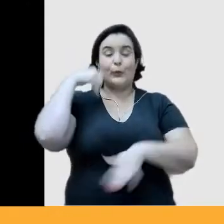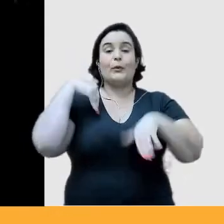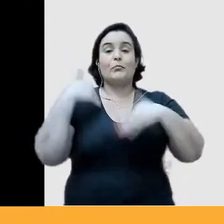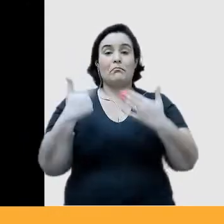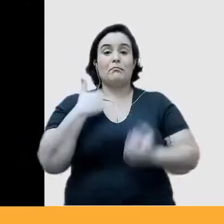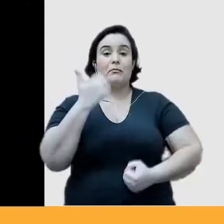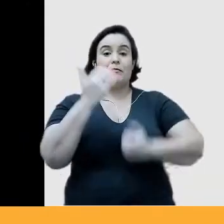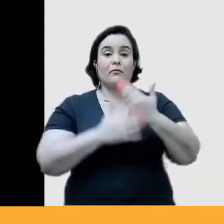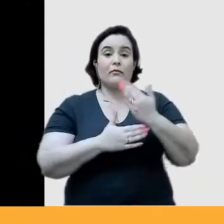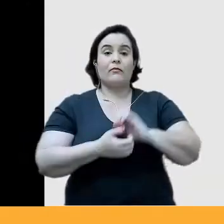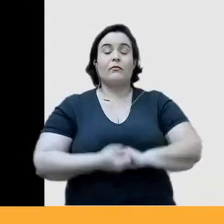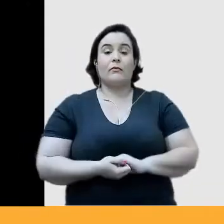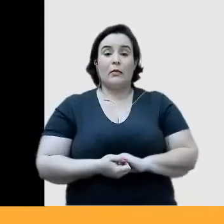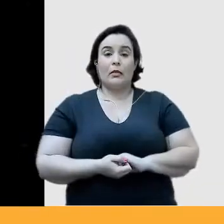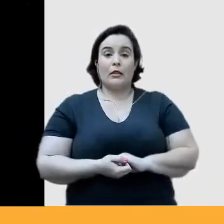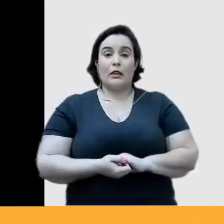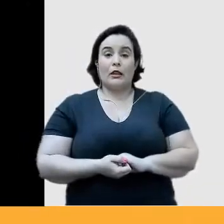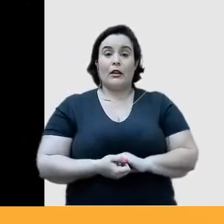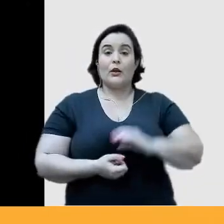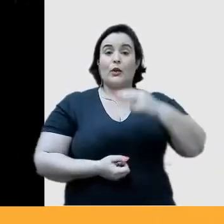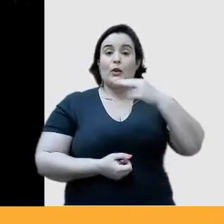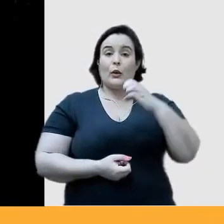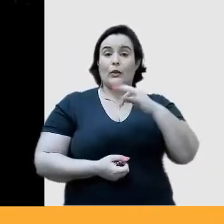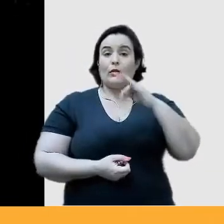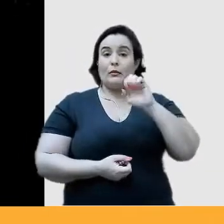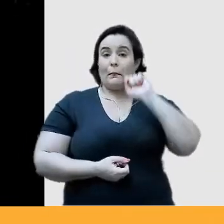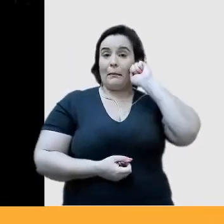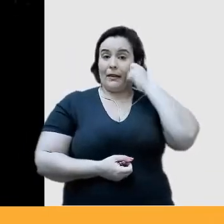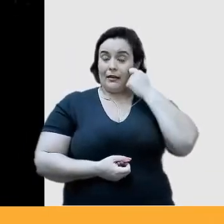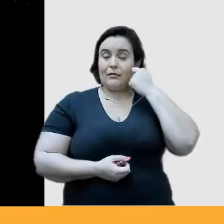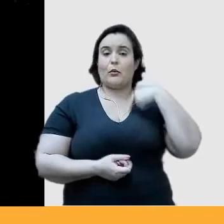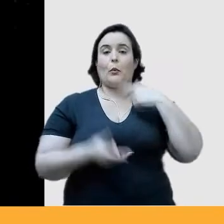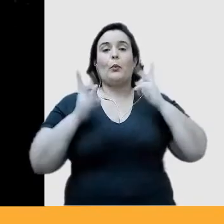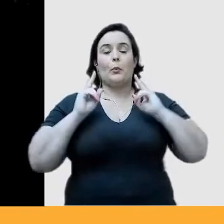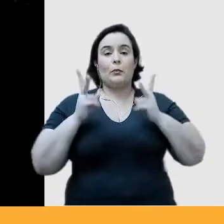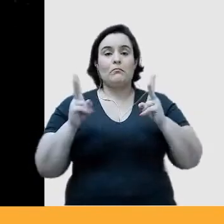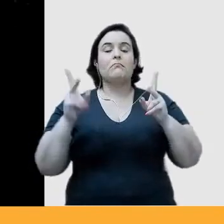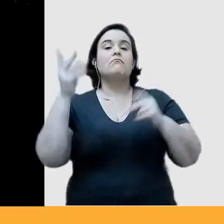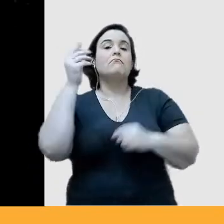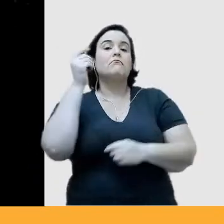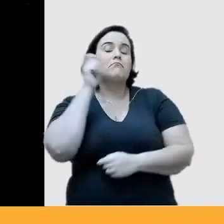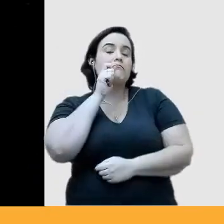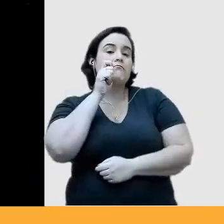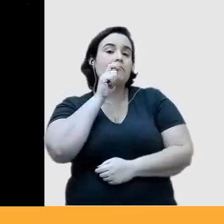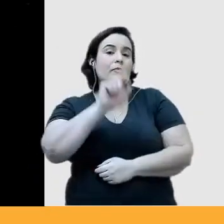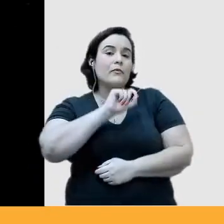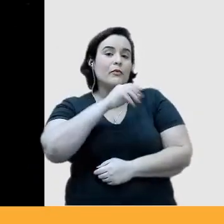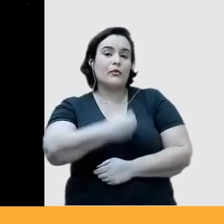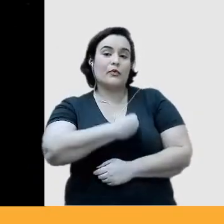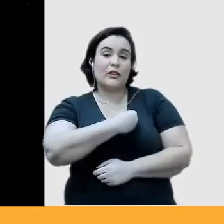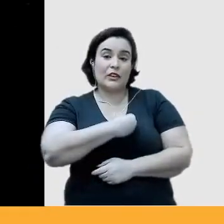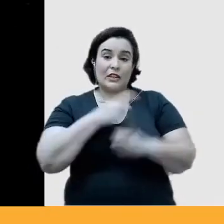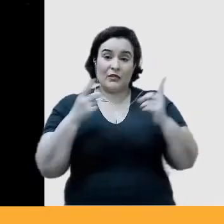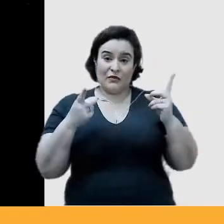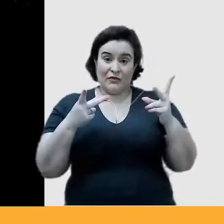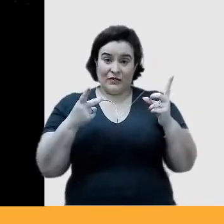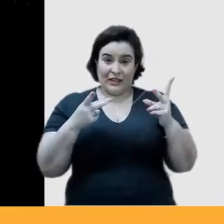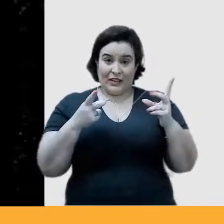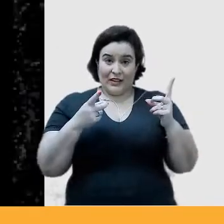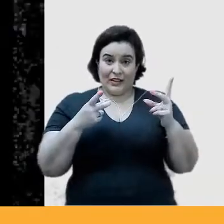e continuei ainda vivendo de vendas de camisas e tal.